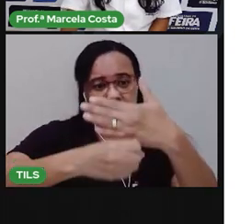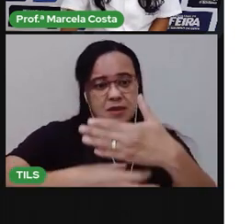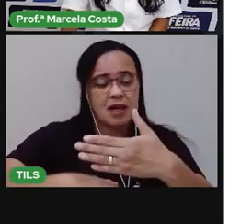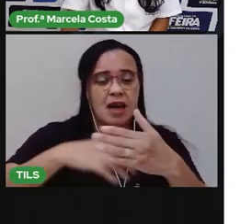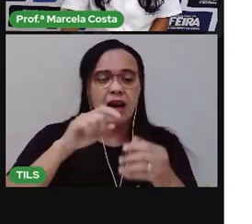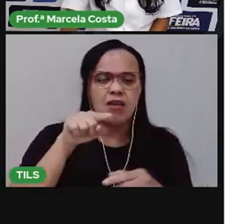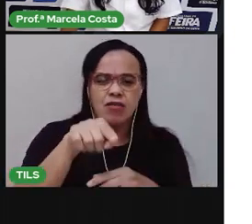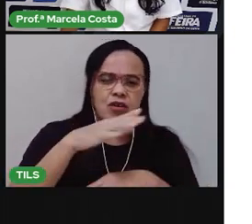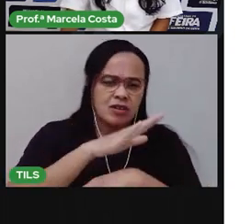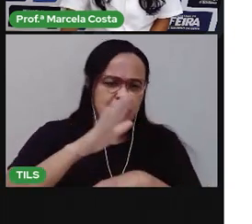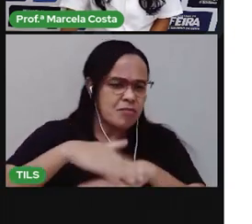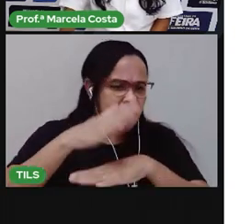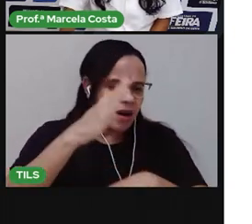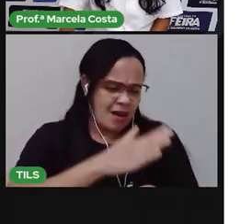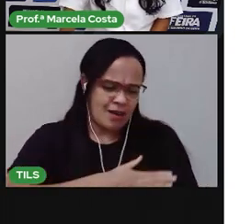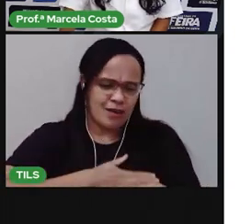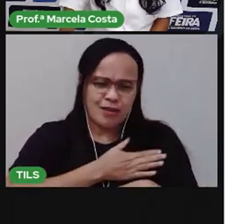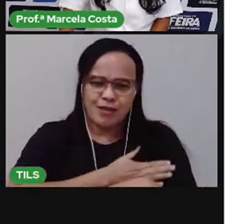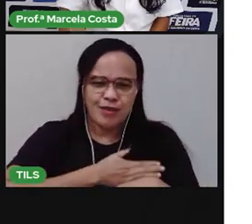favorita?